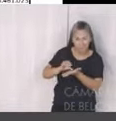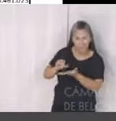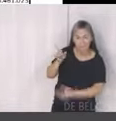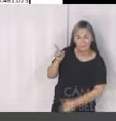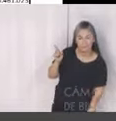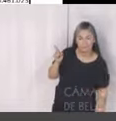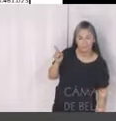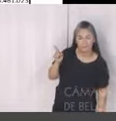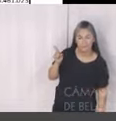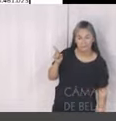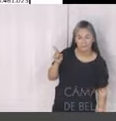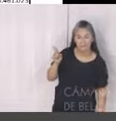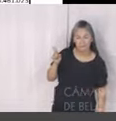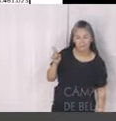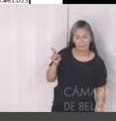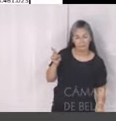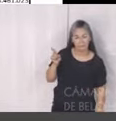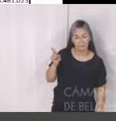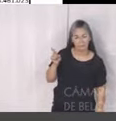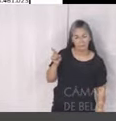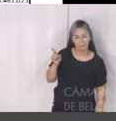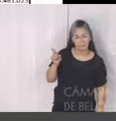um novo recorte.